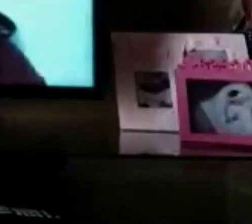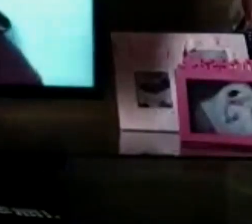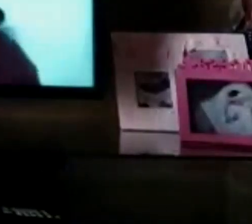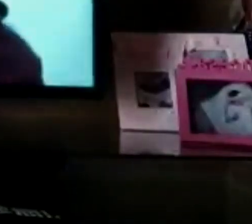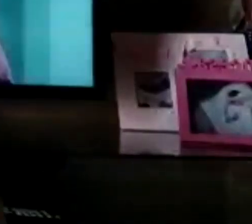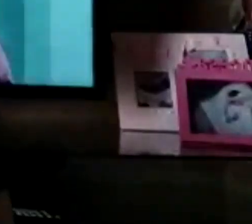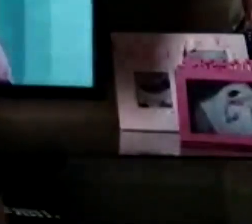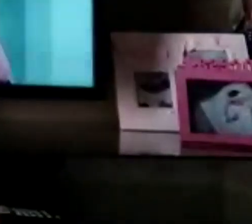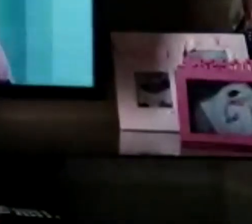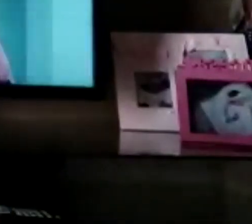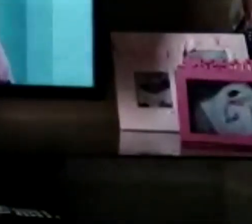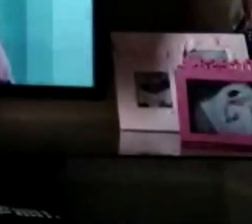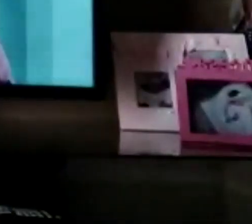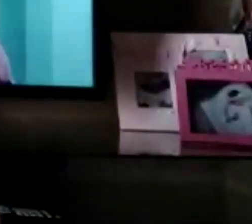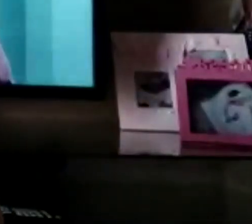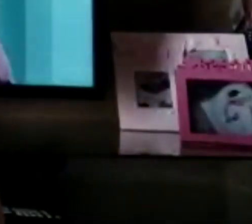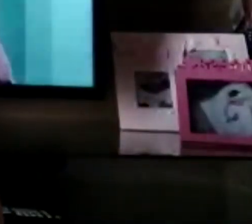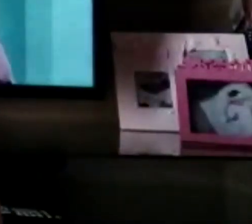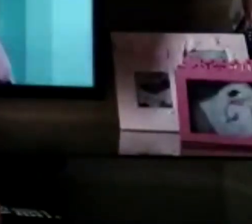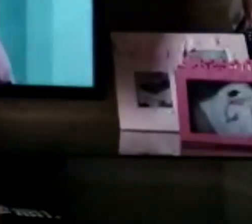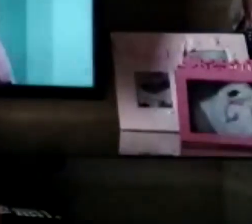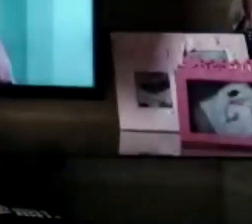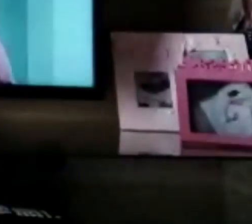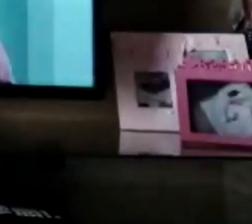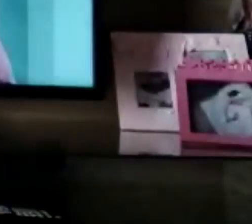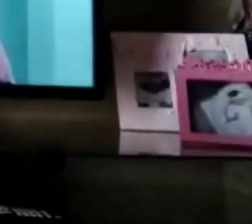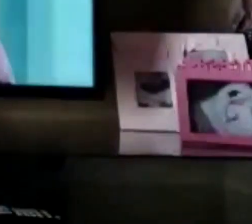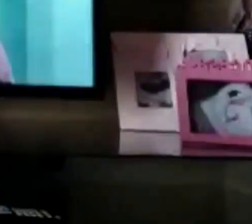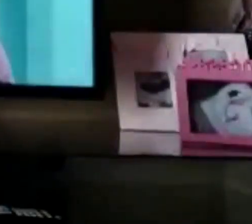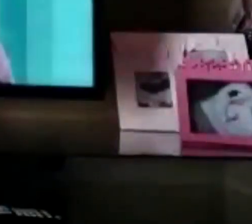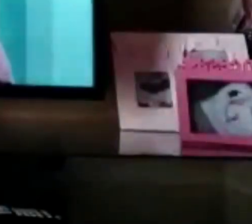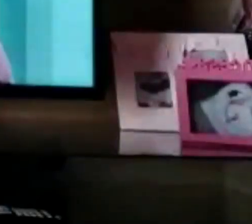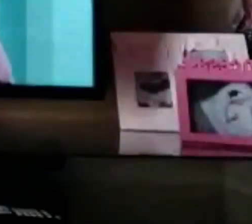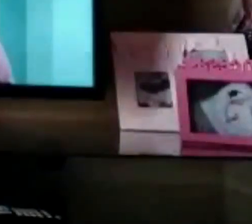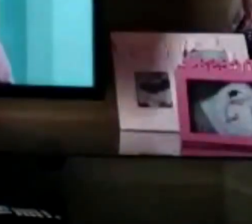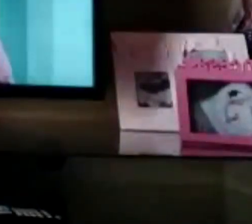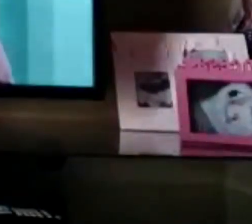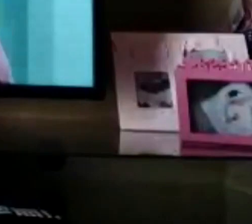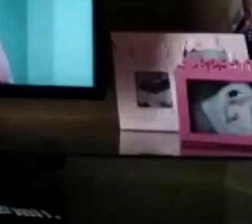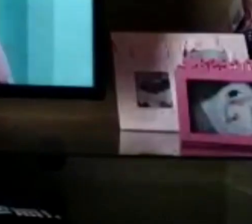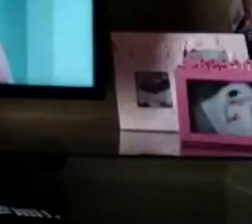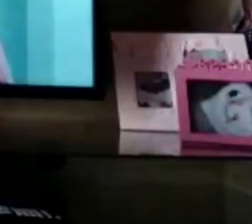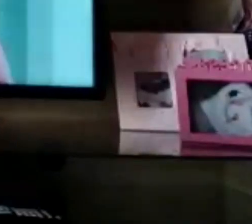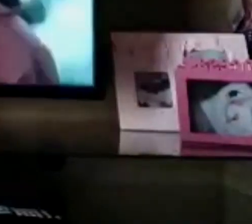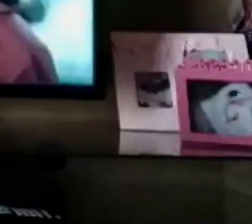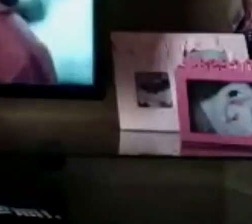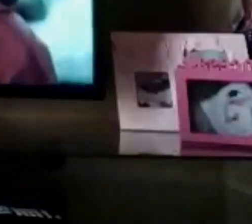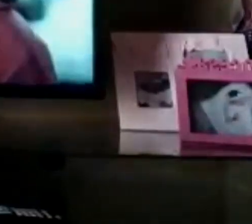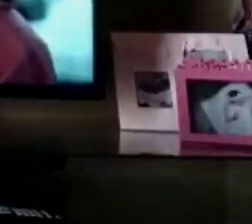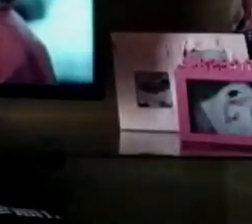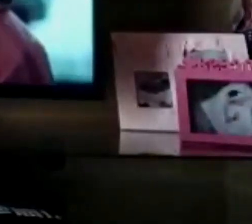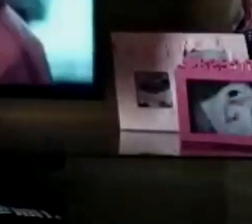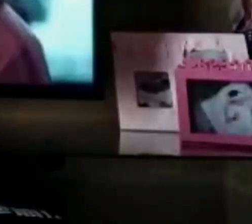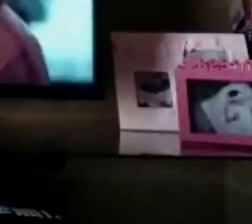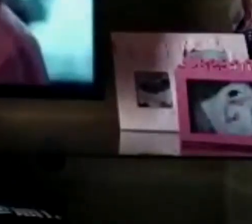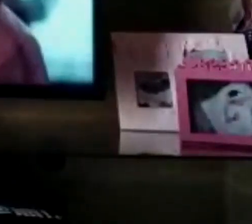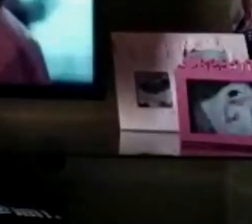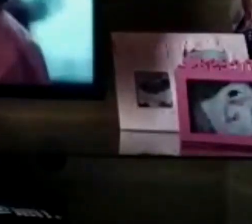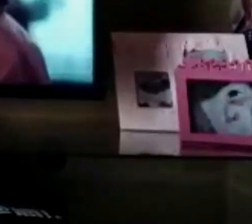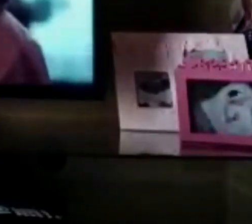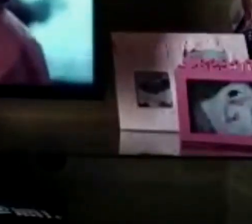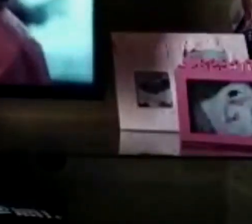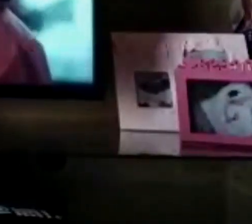preparando para o vestibular. Podem assistir, atenção, escutem,